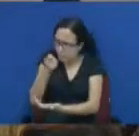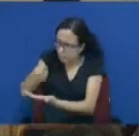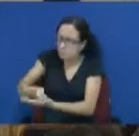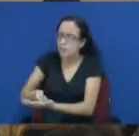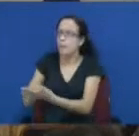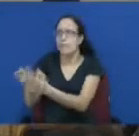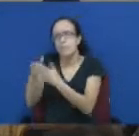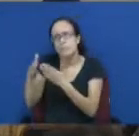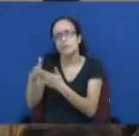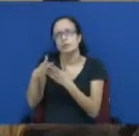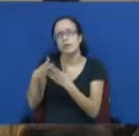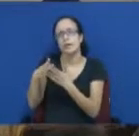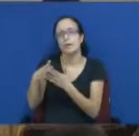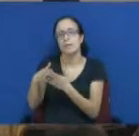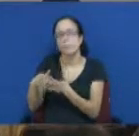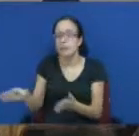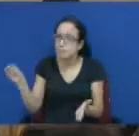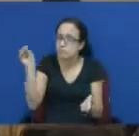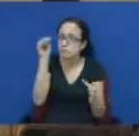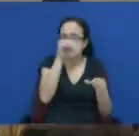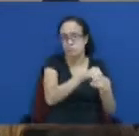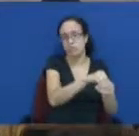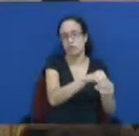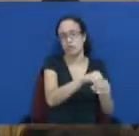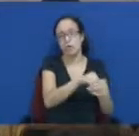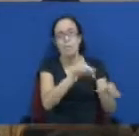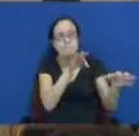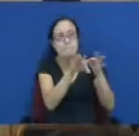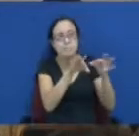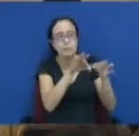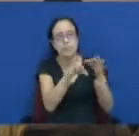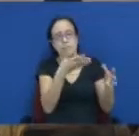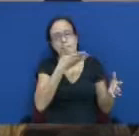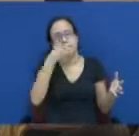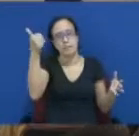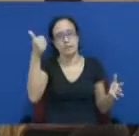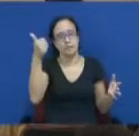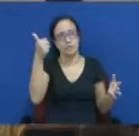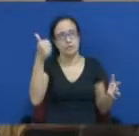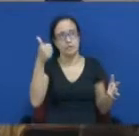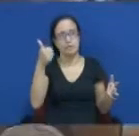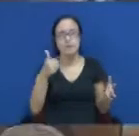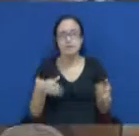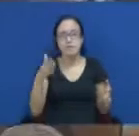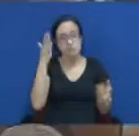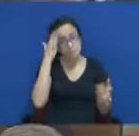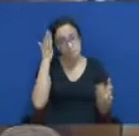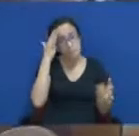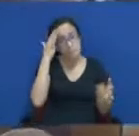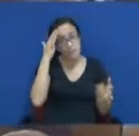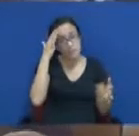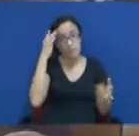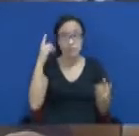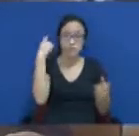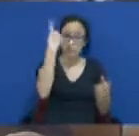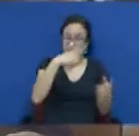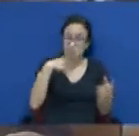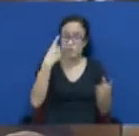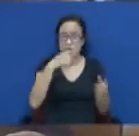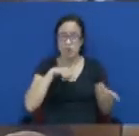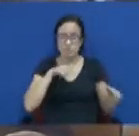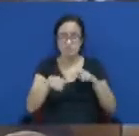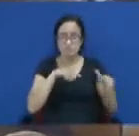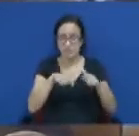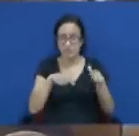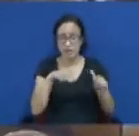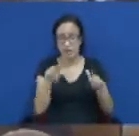implante um projeto gradativo. Nós sabemos que a redução da jornada para os monitores não vai acontecer do dia para a noite, de um ano para o outro,